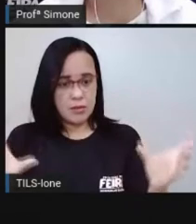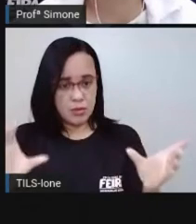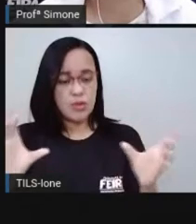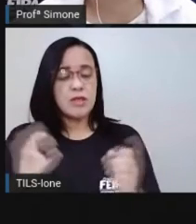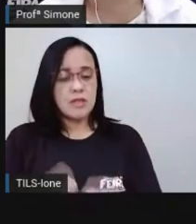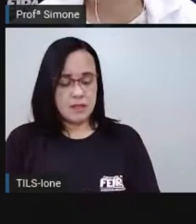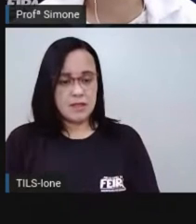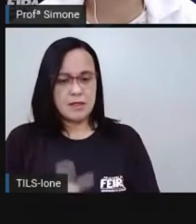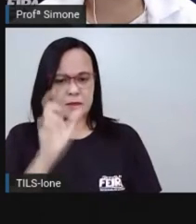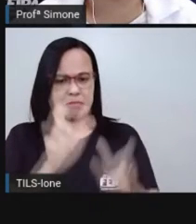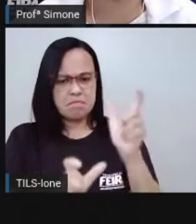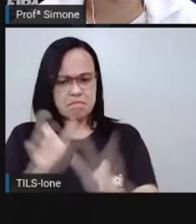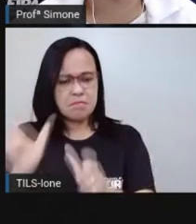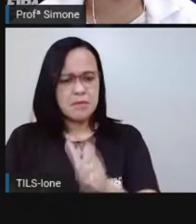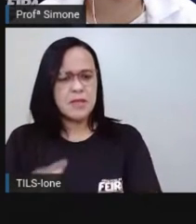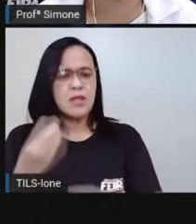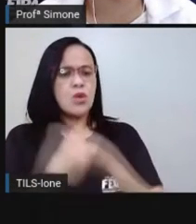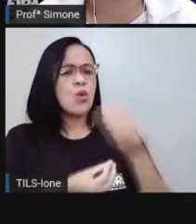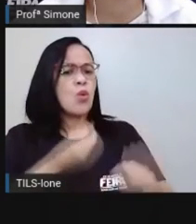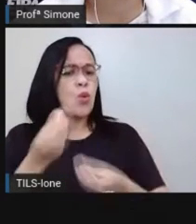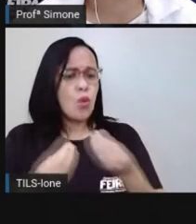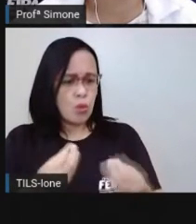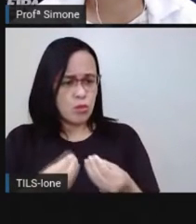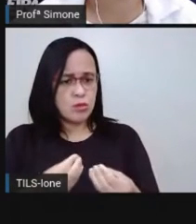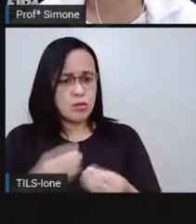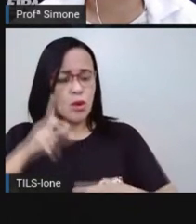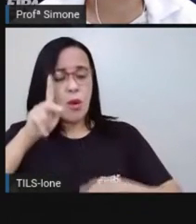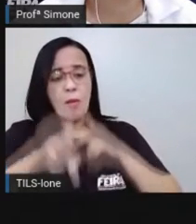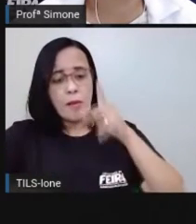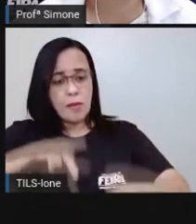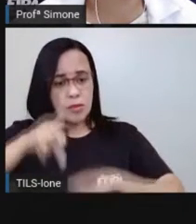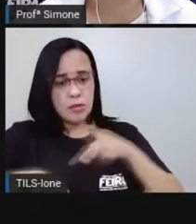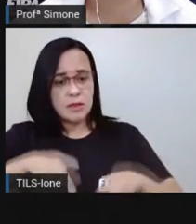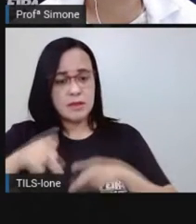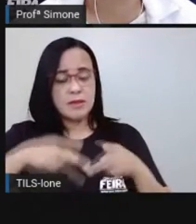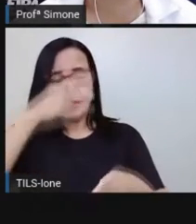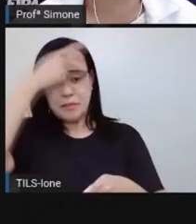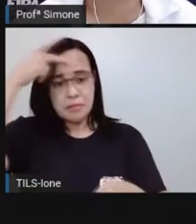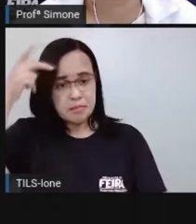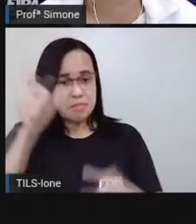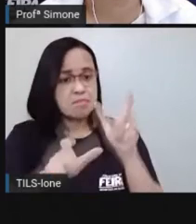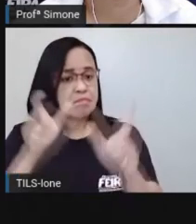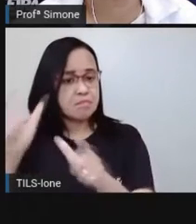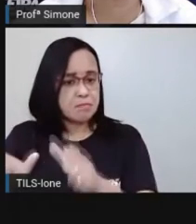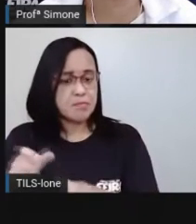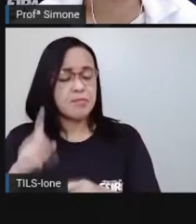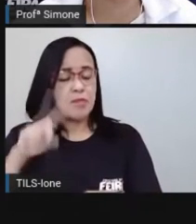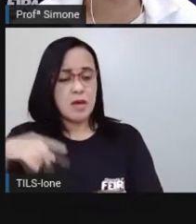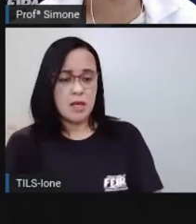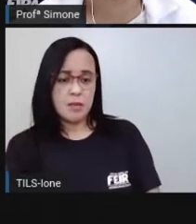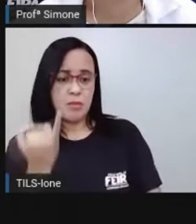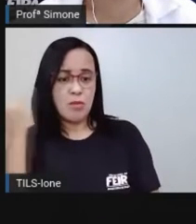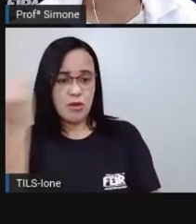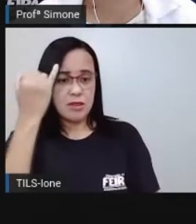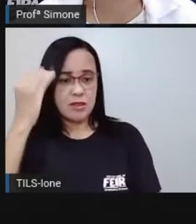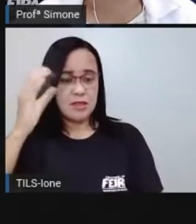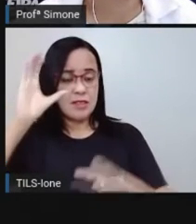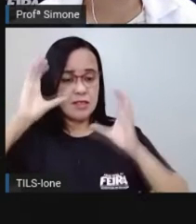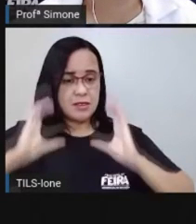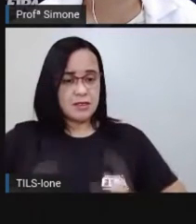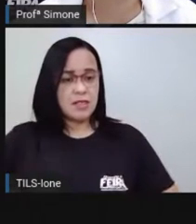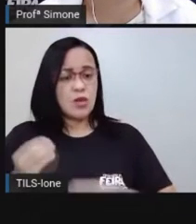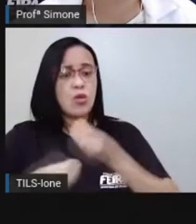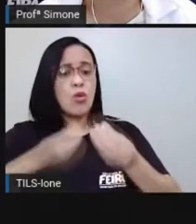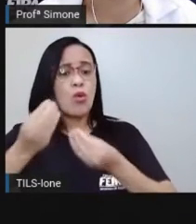o que é que significa democracia e qual a importância disso para o exercício da cidadania. Porque ser